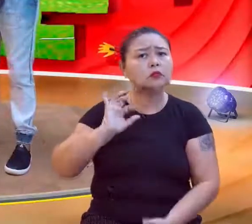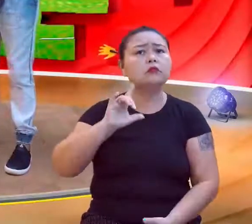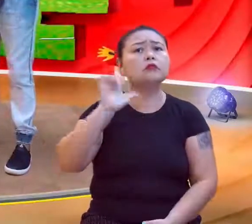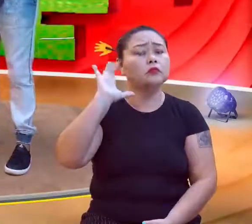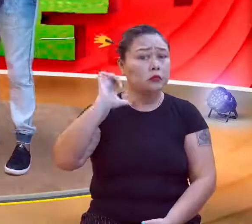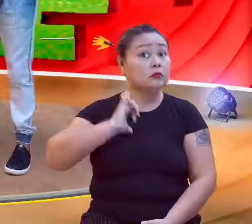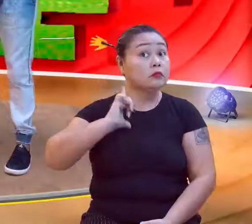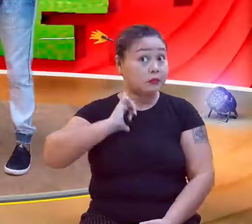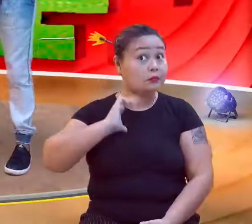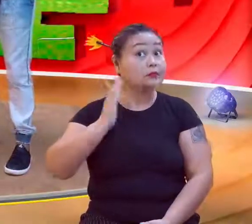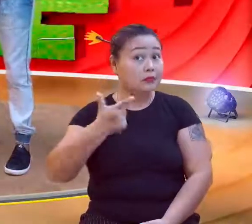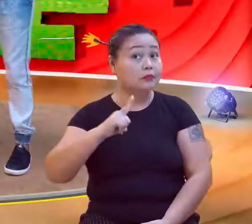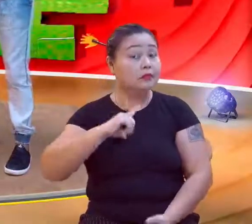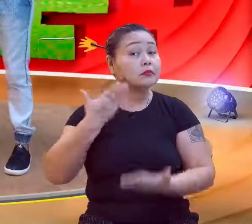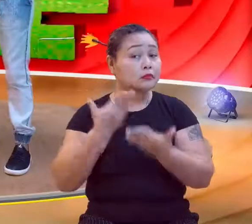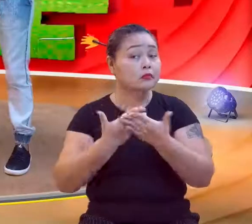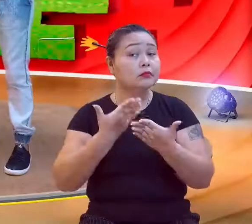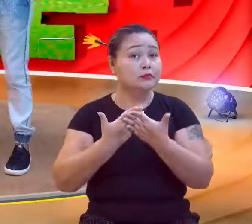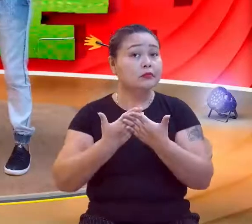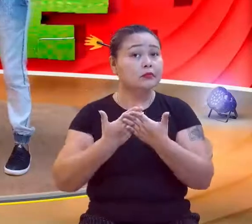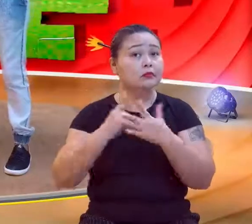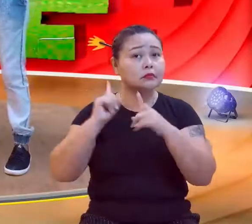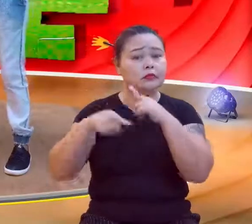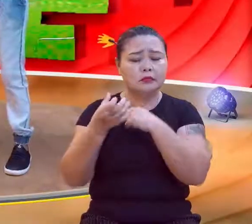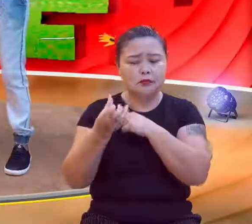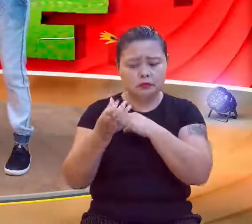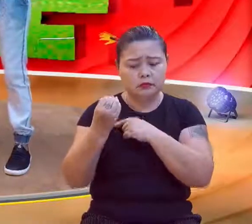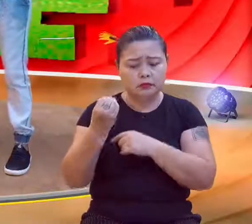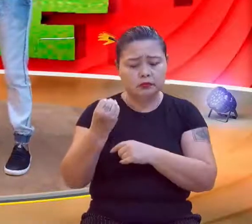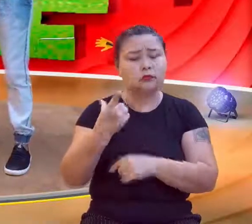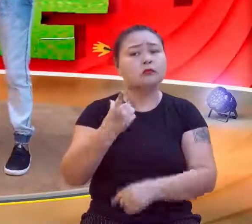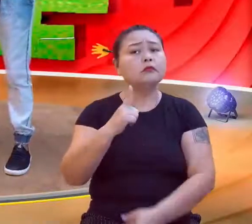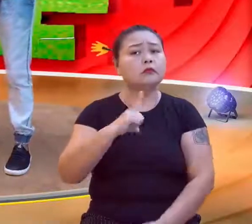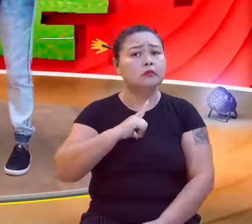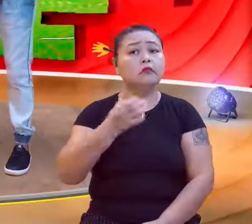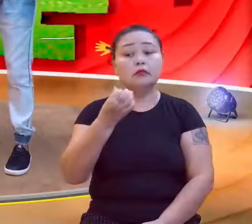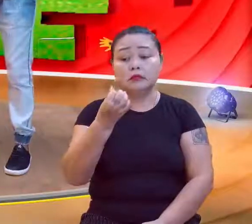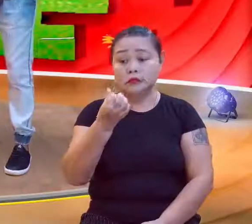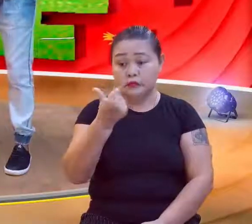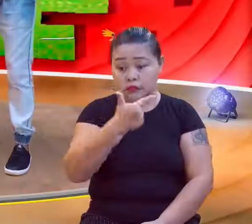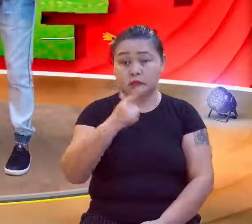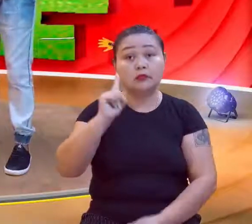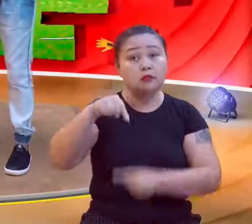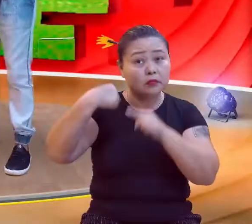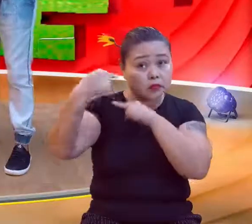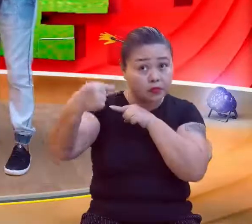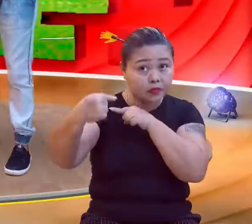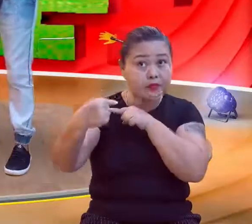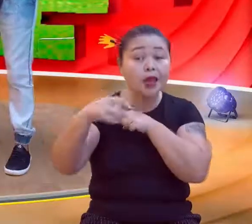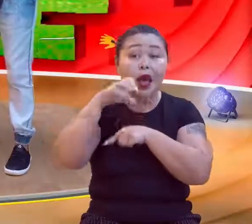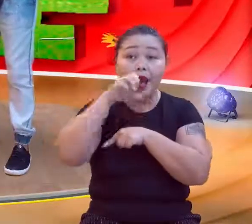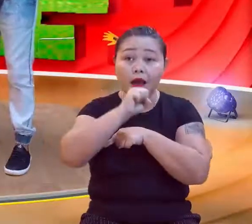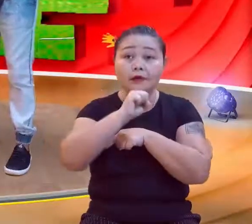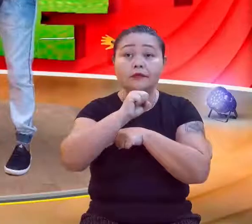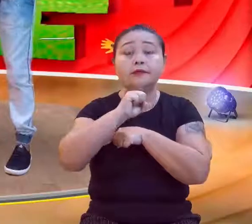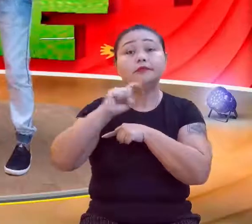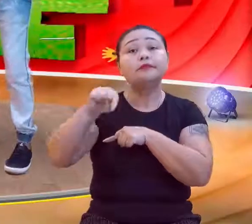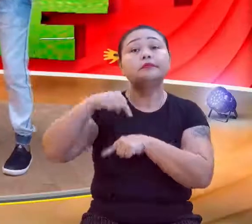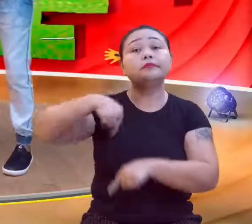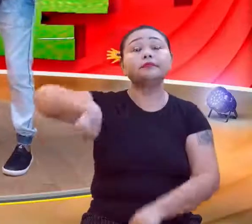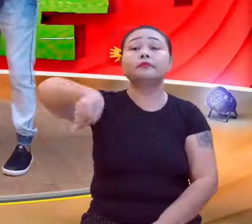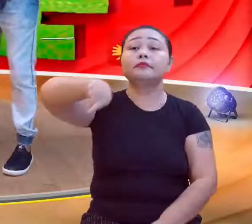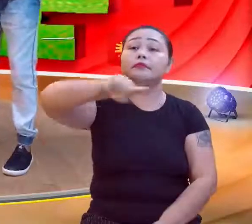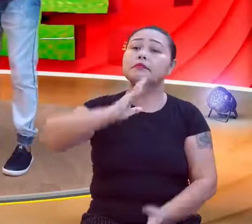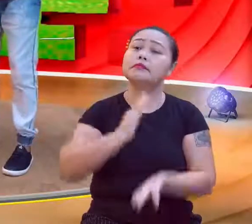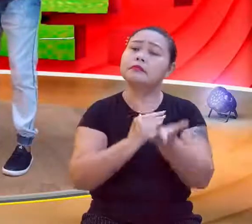vamos ter, né? A gente tá na... Na 60, né? 60. Isso, é a 62. Já tá chegando. tá chegando. Porque aí você começa